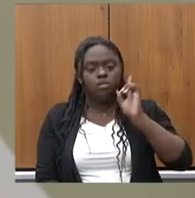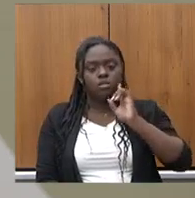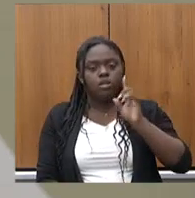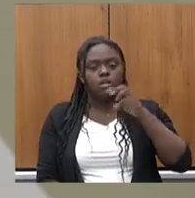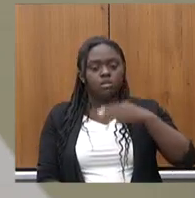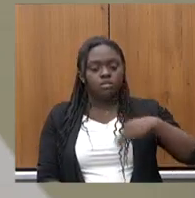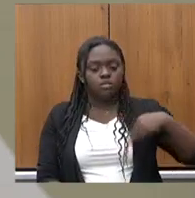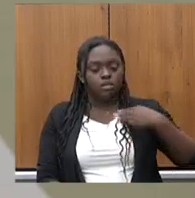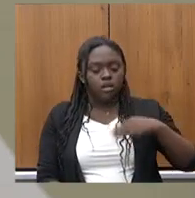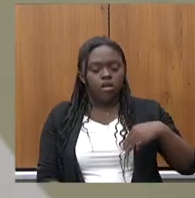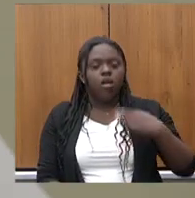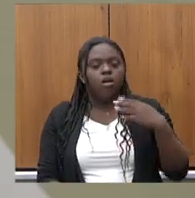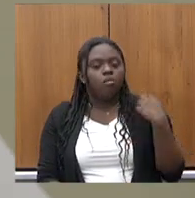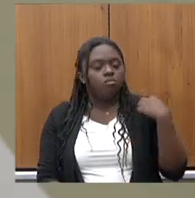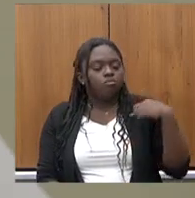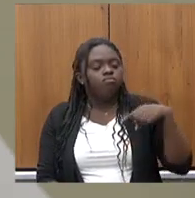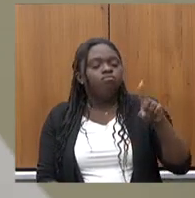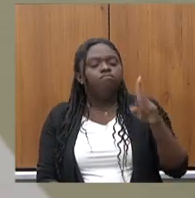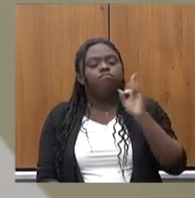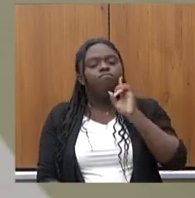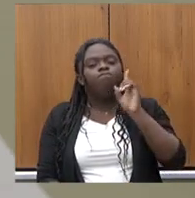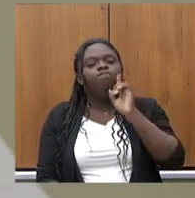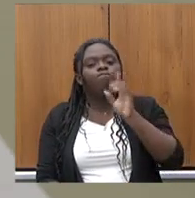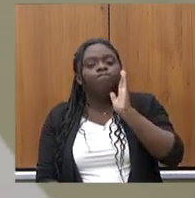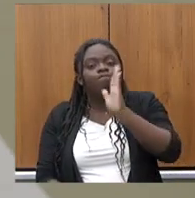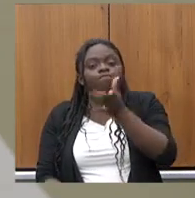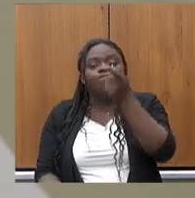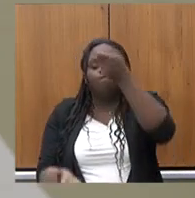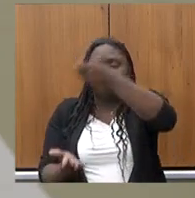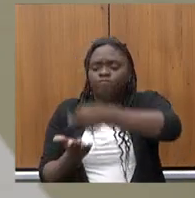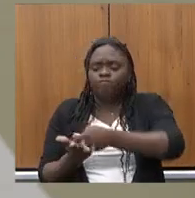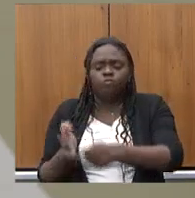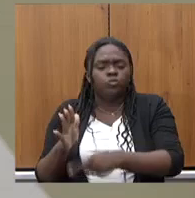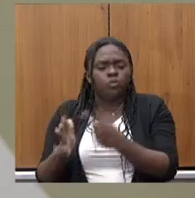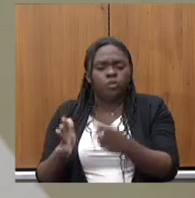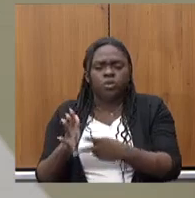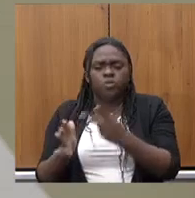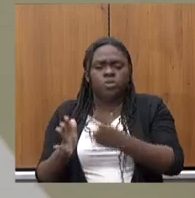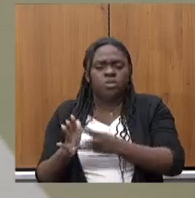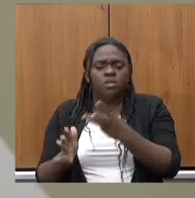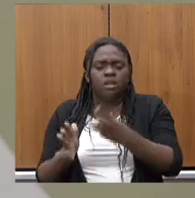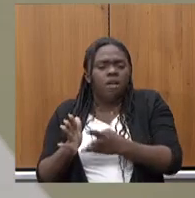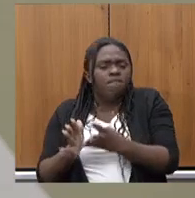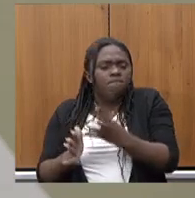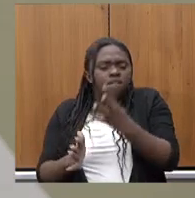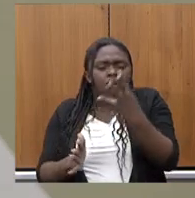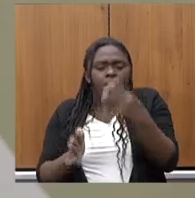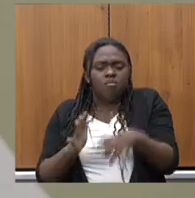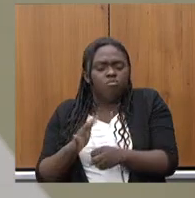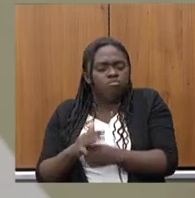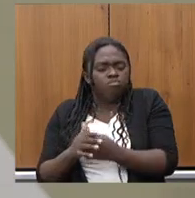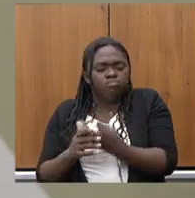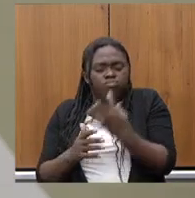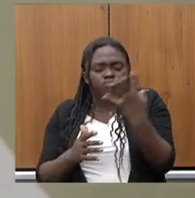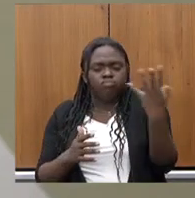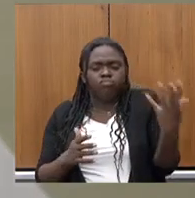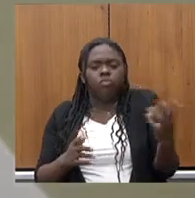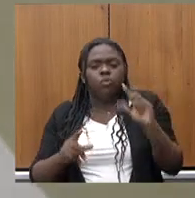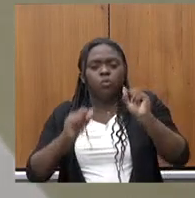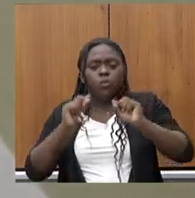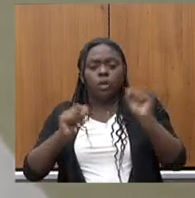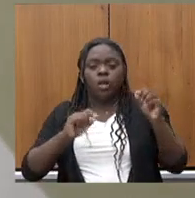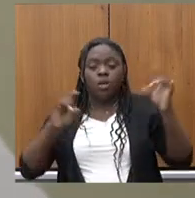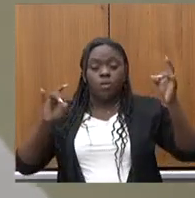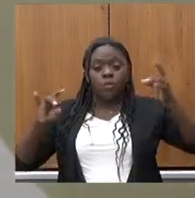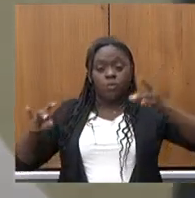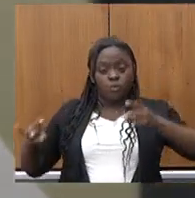internacional, já se pagou por inúmeras vezes com a renúncia, com